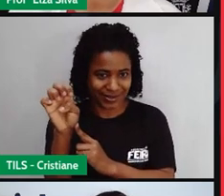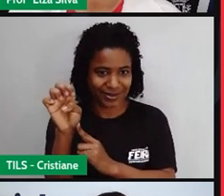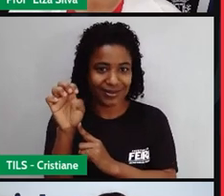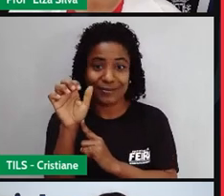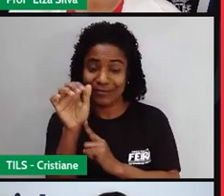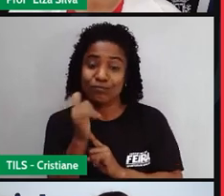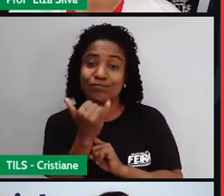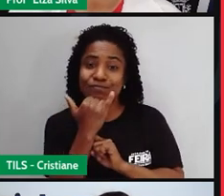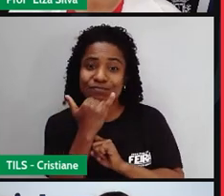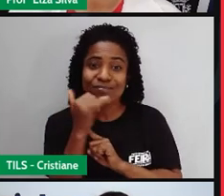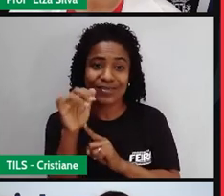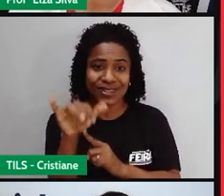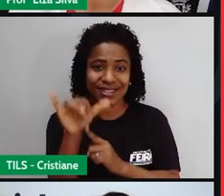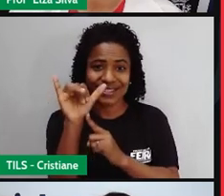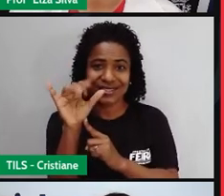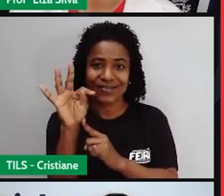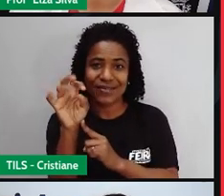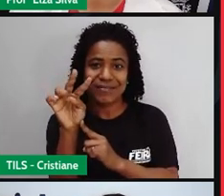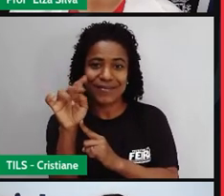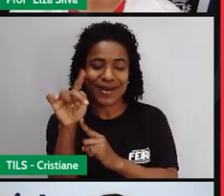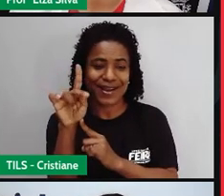Stavampaiva, ok?